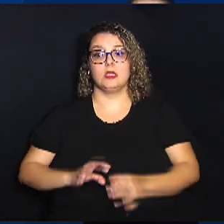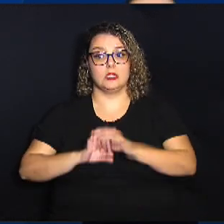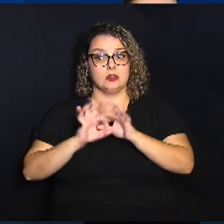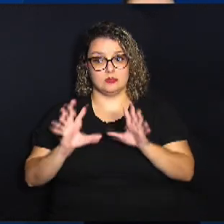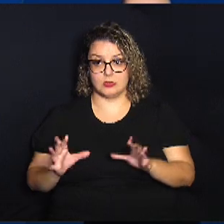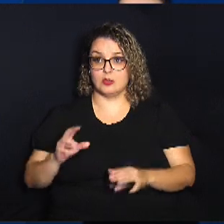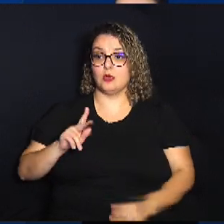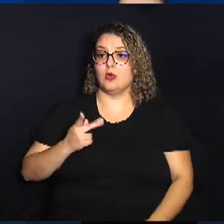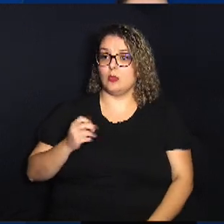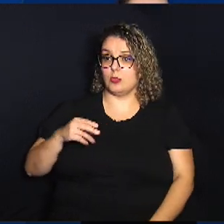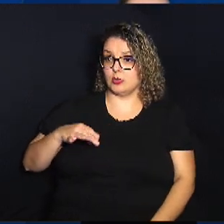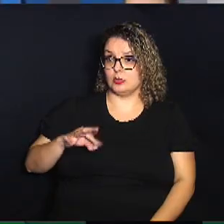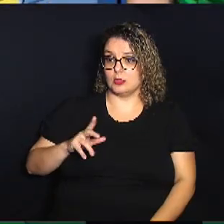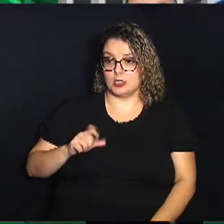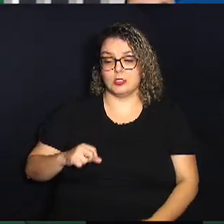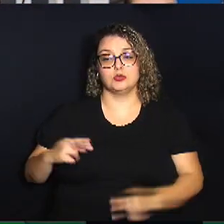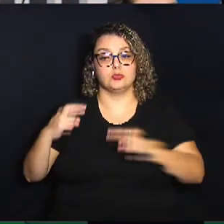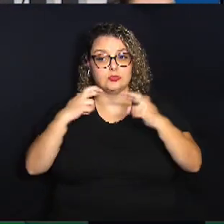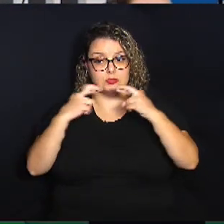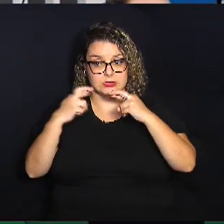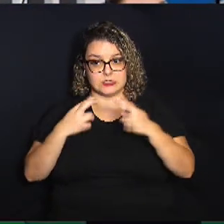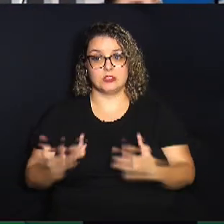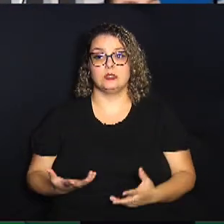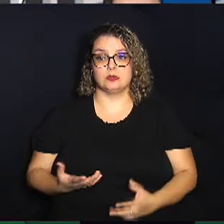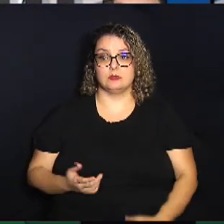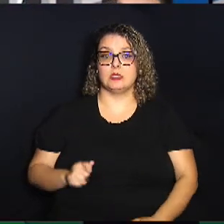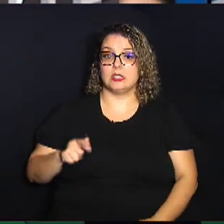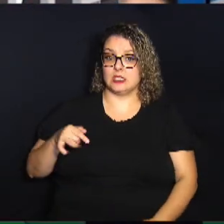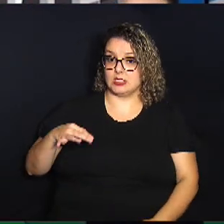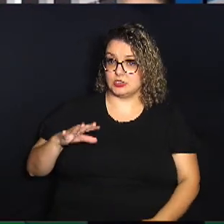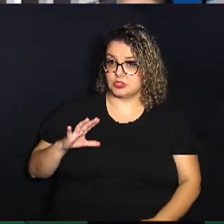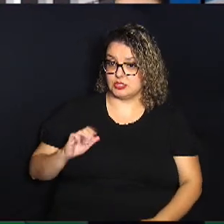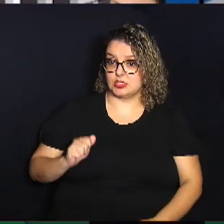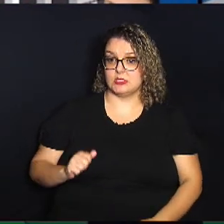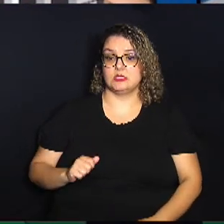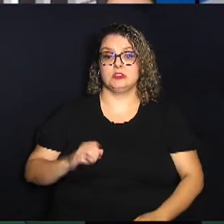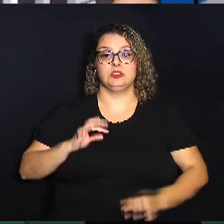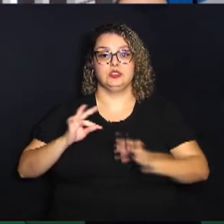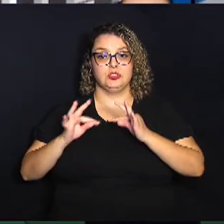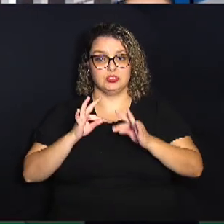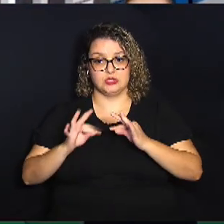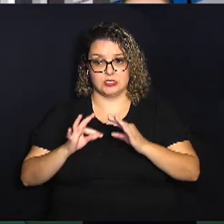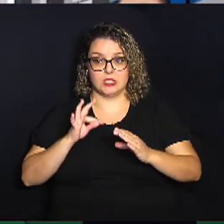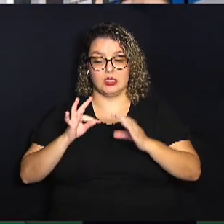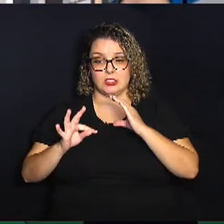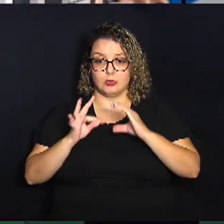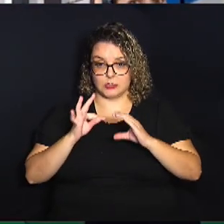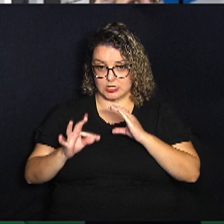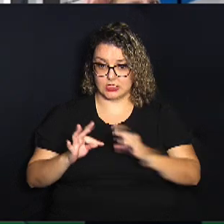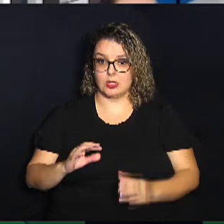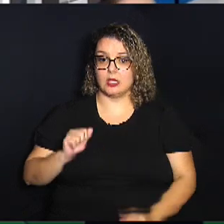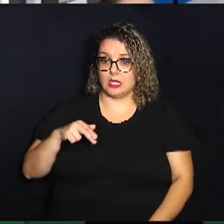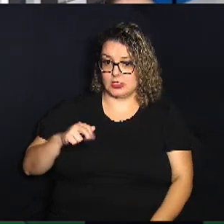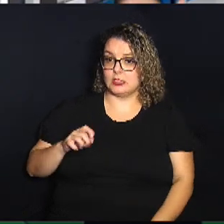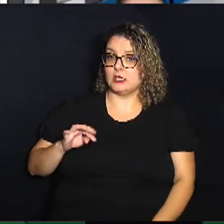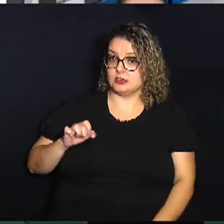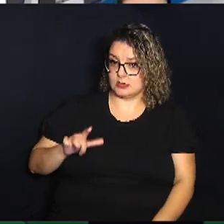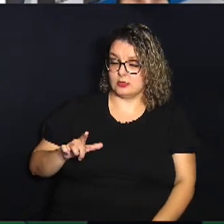homologados ou fiscalizados pela agência nacional de telecomunicações a Anatel inclusive